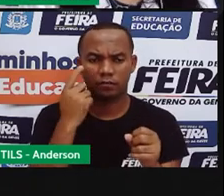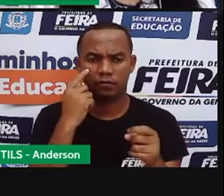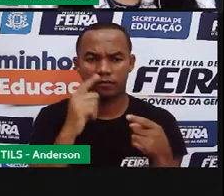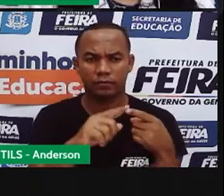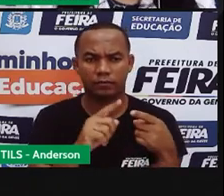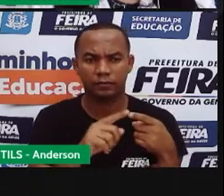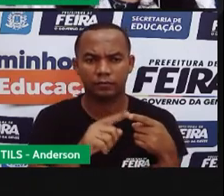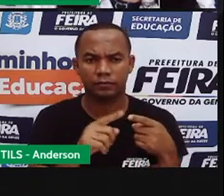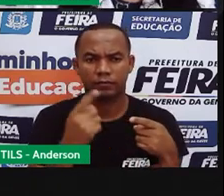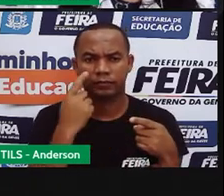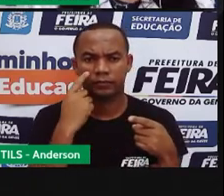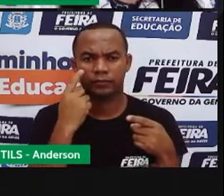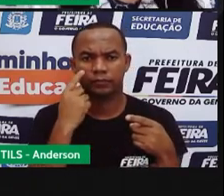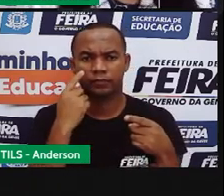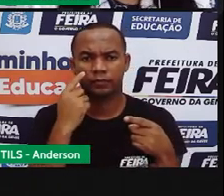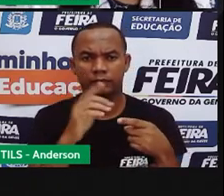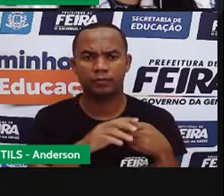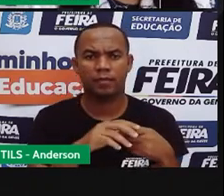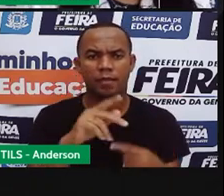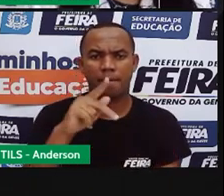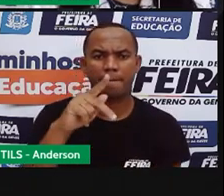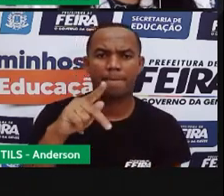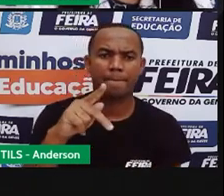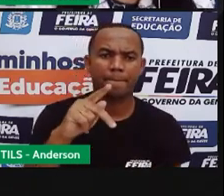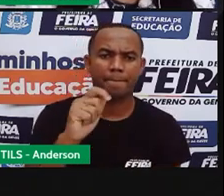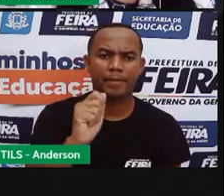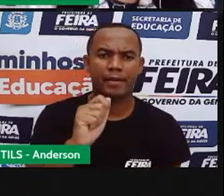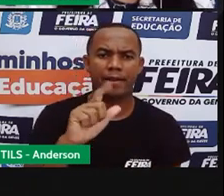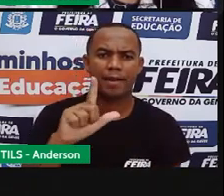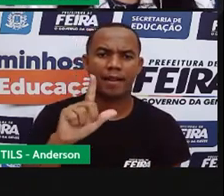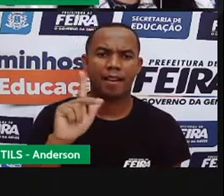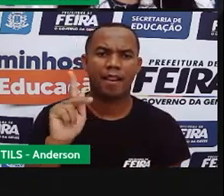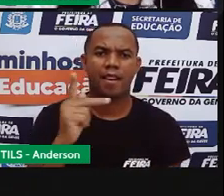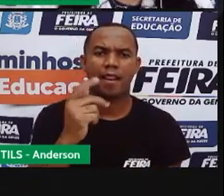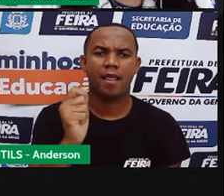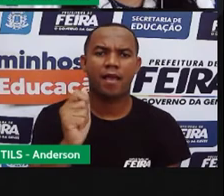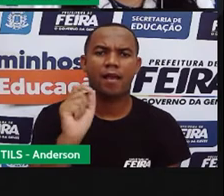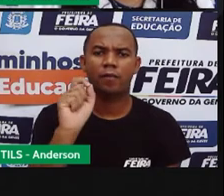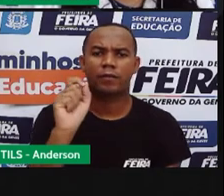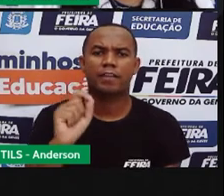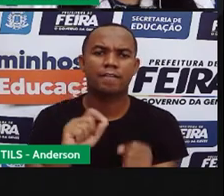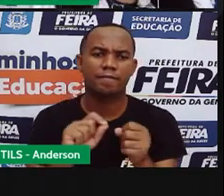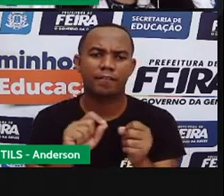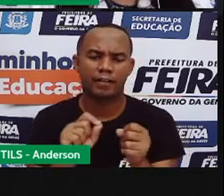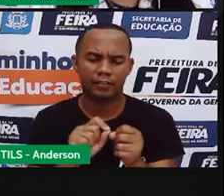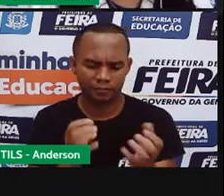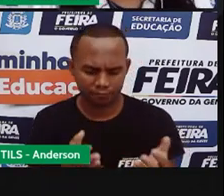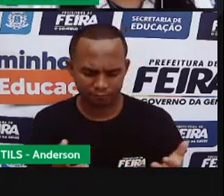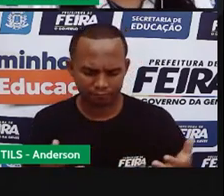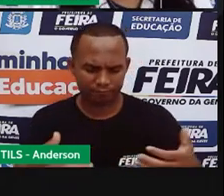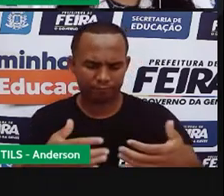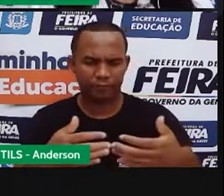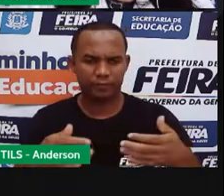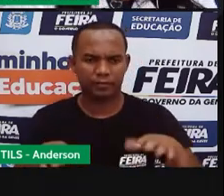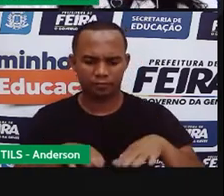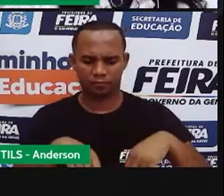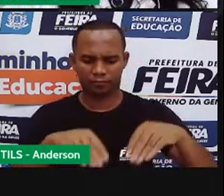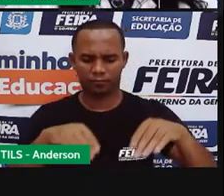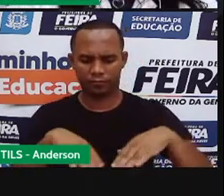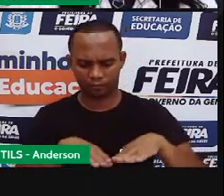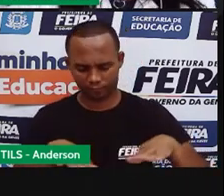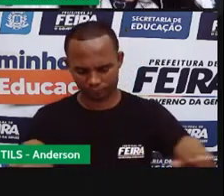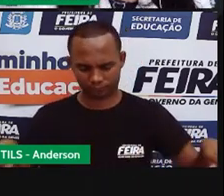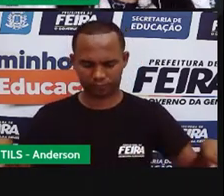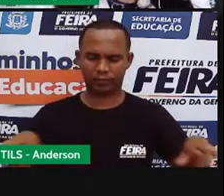A palha, ela é muito flexível. Com a palha se faz cestas, se faz esteira, se faz